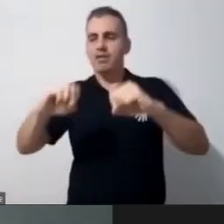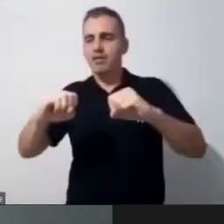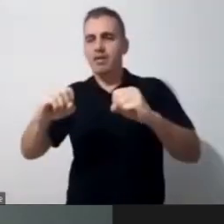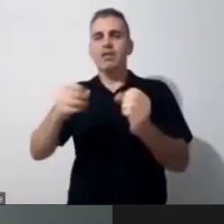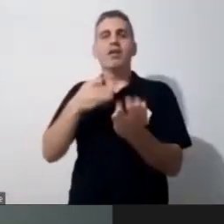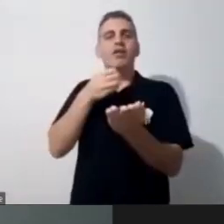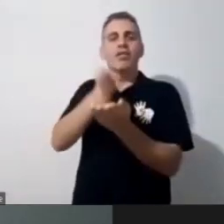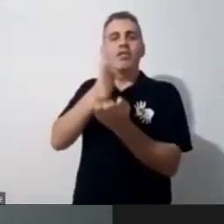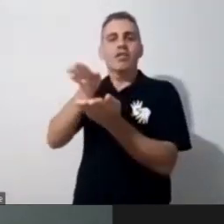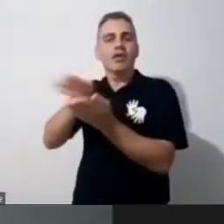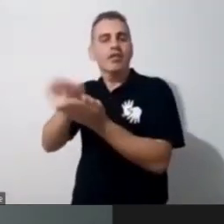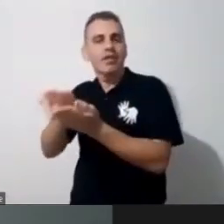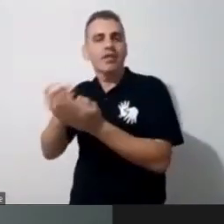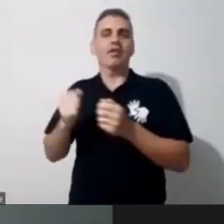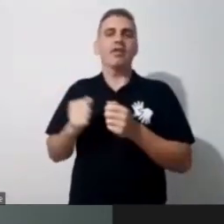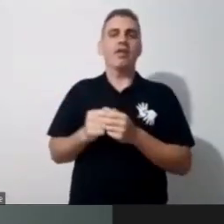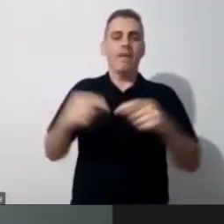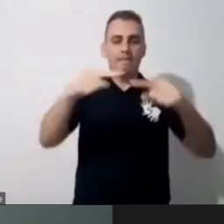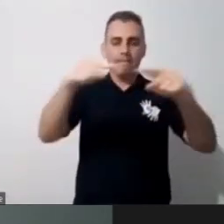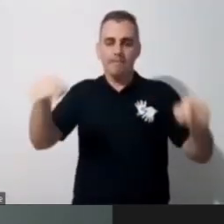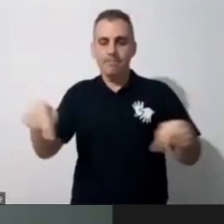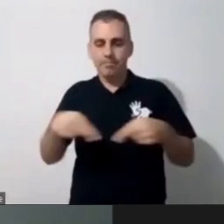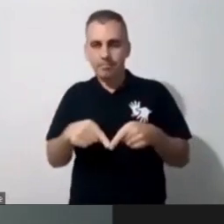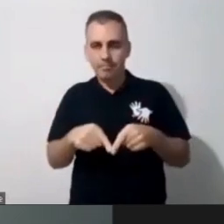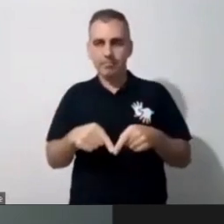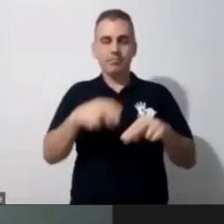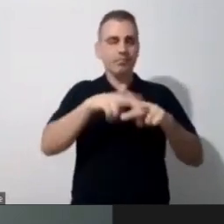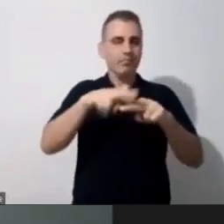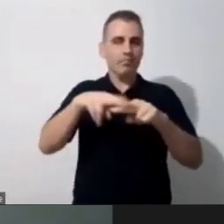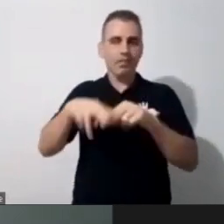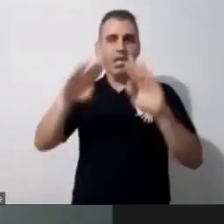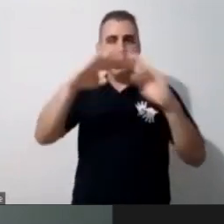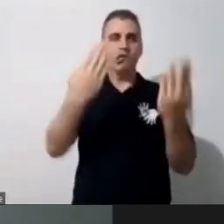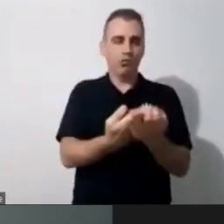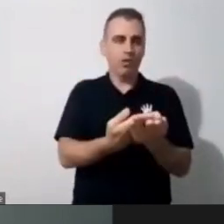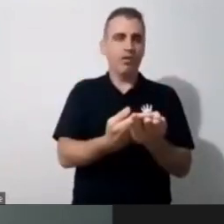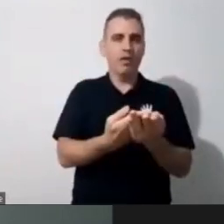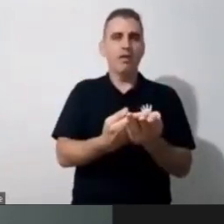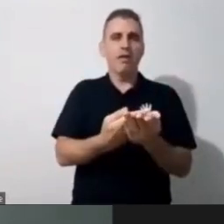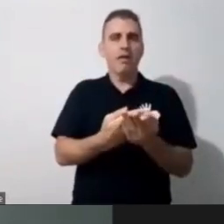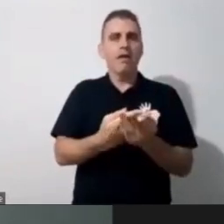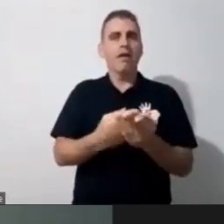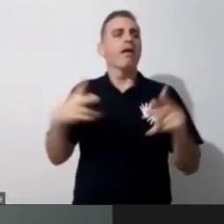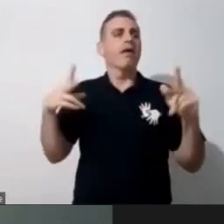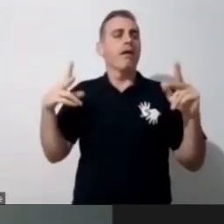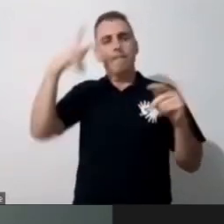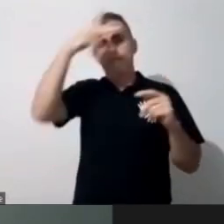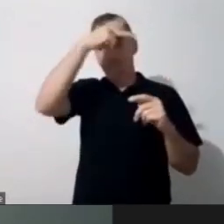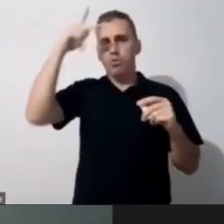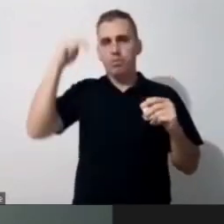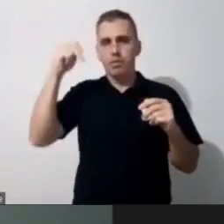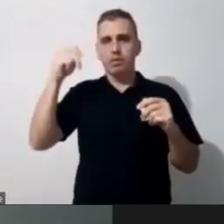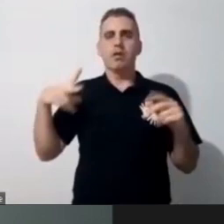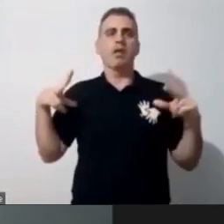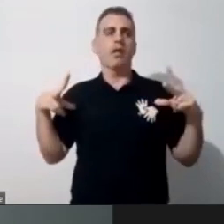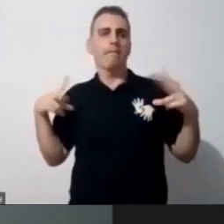os alunos são de toda a escola, a escola é pública, né, a escola, tanto privada, quanto pública, ela é deles, né, um